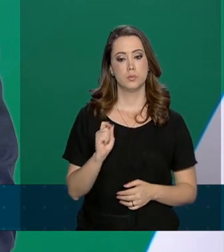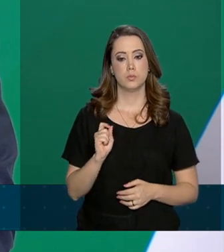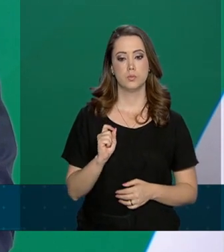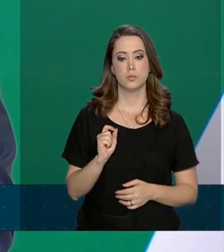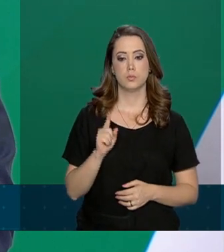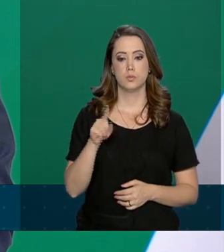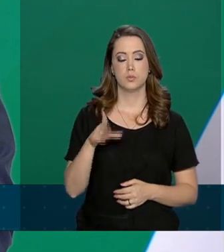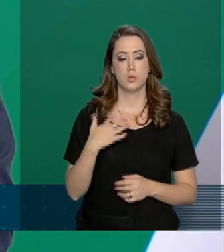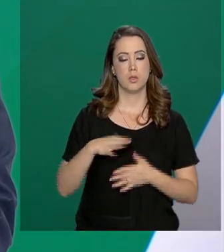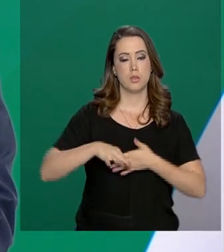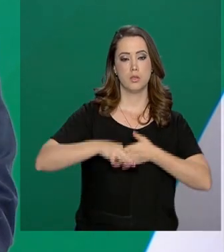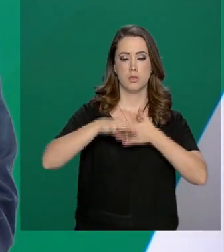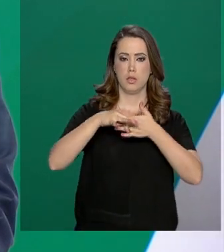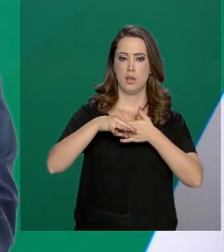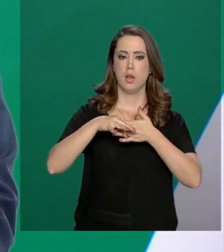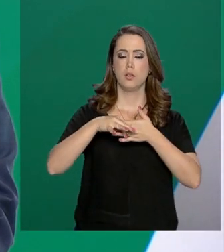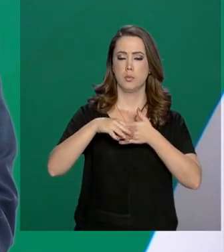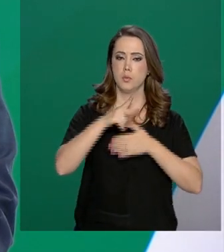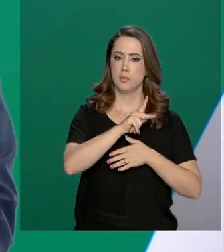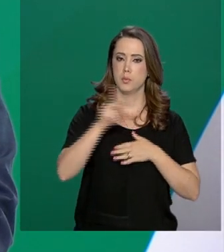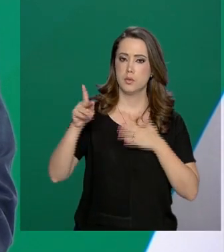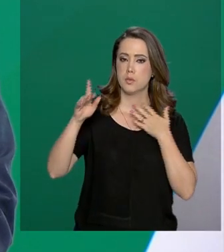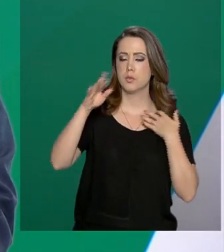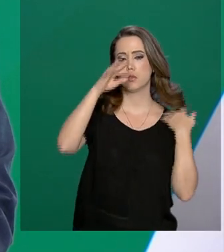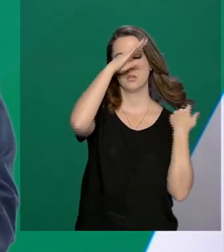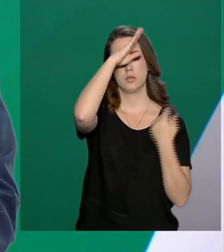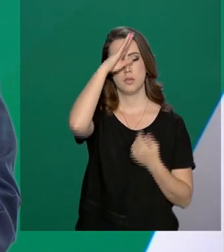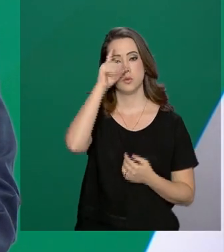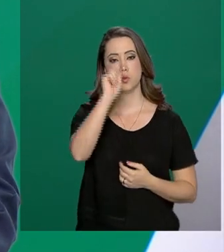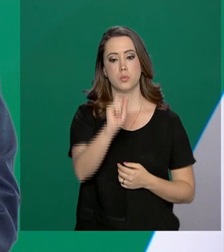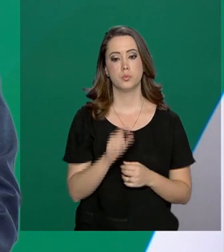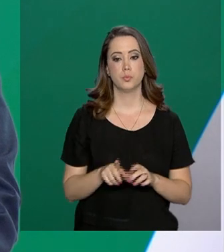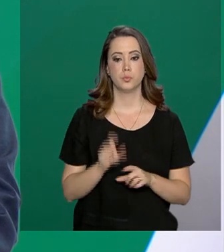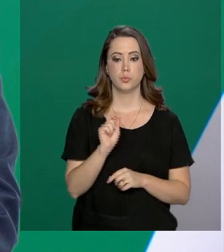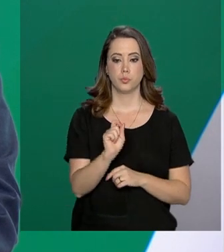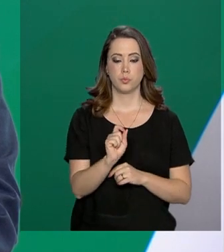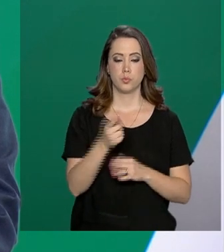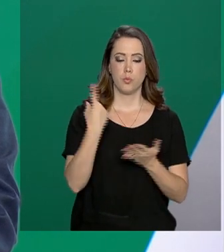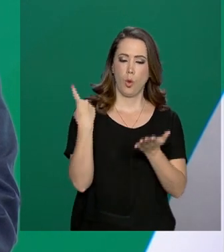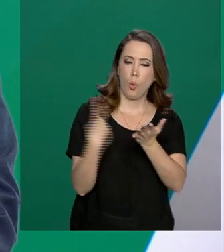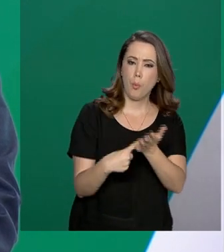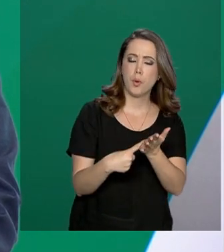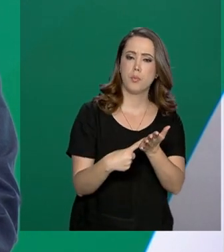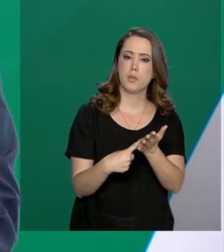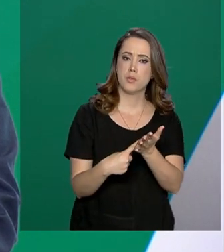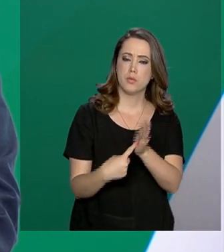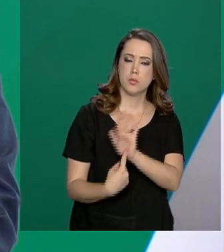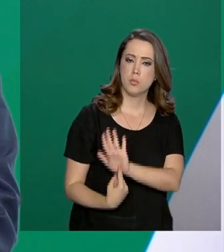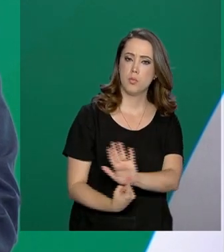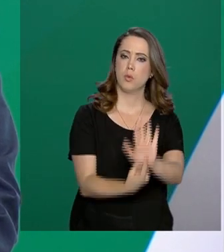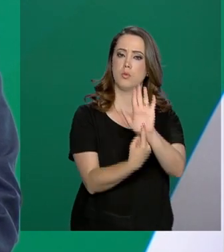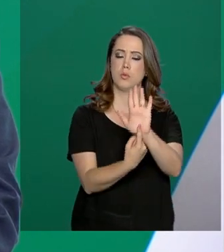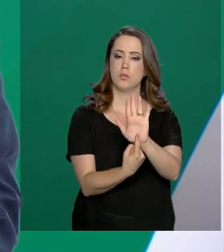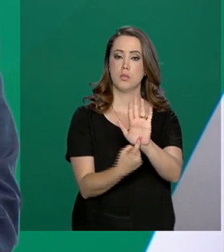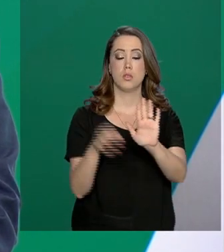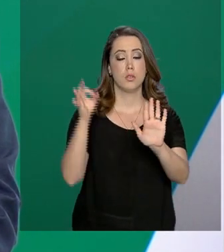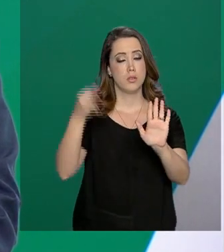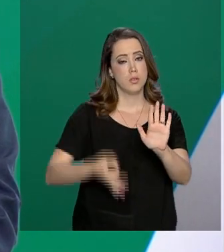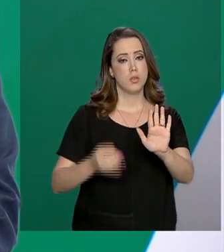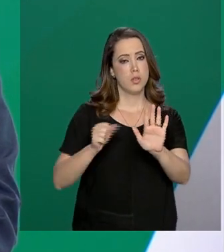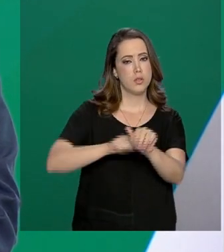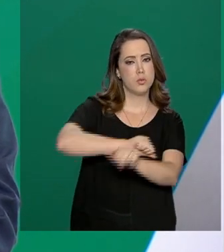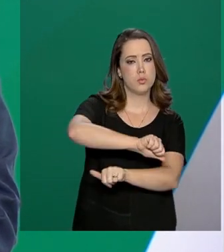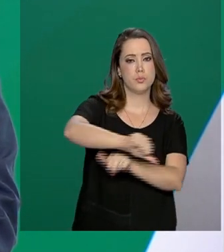sobre a liderança do presidente Jair Bolsonaro, ratificam o compromisso de